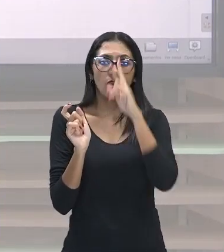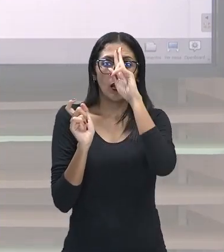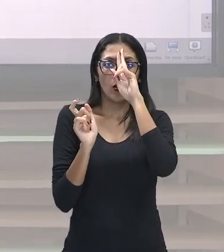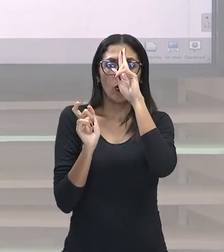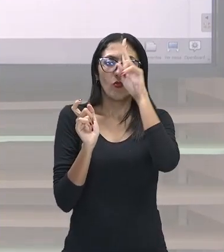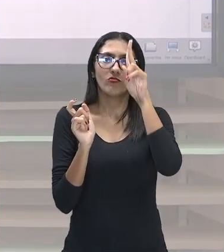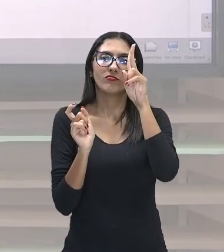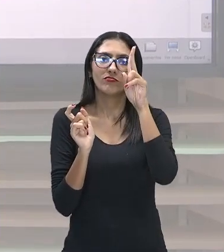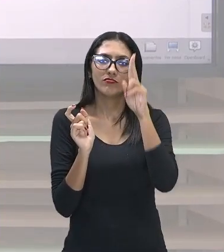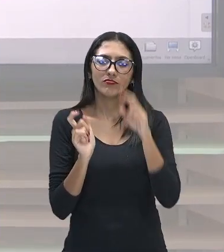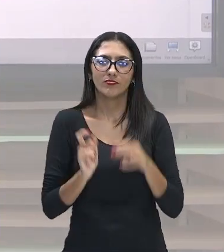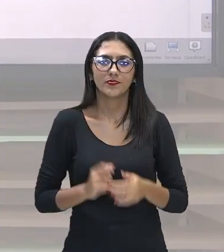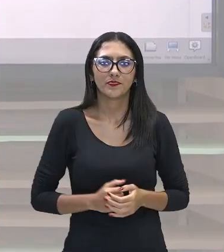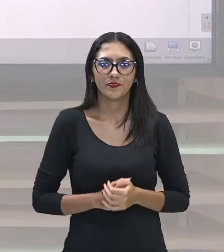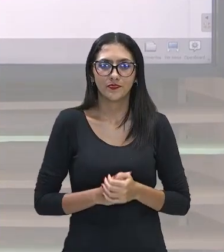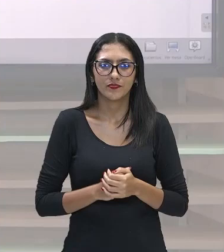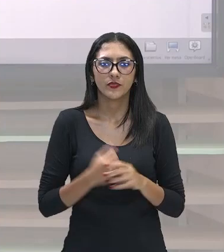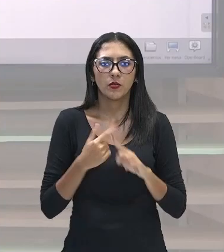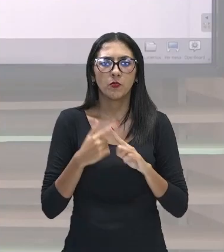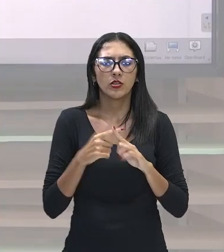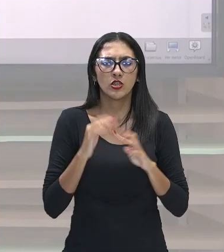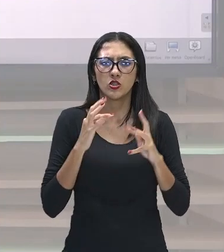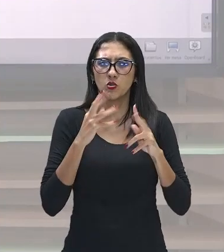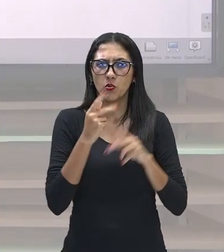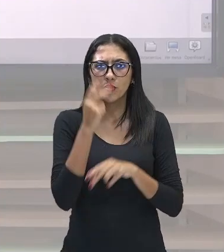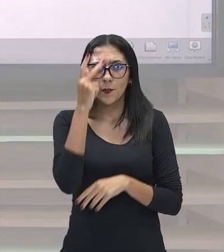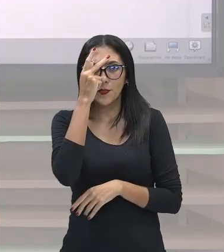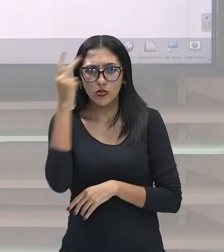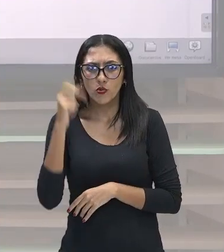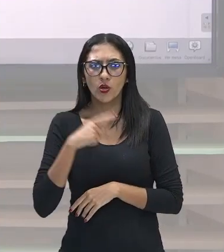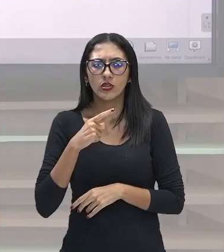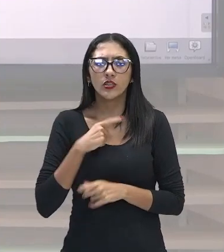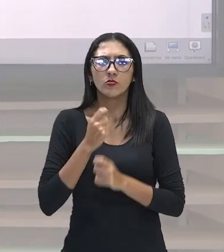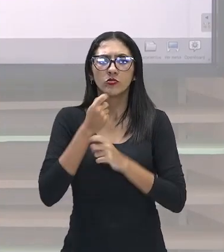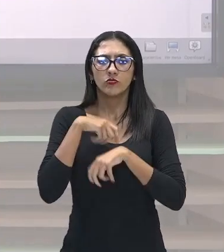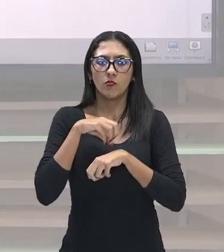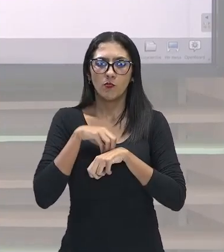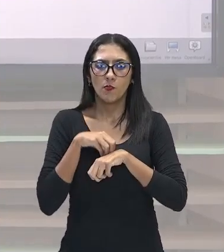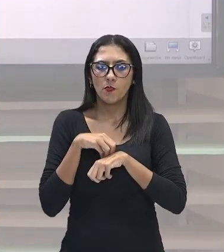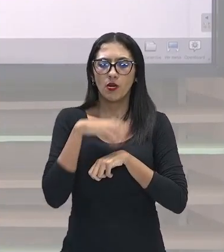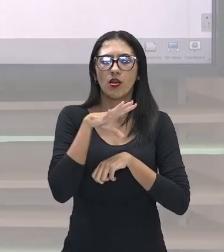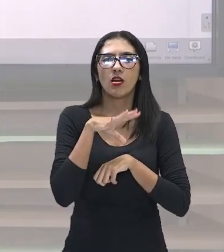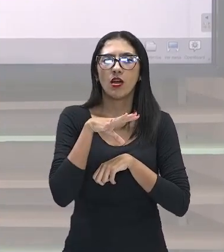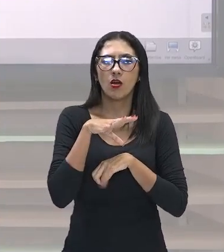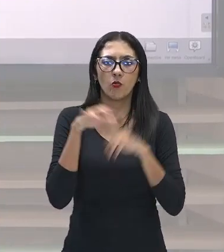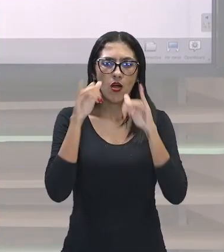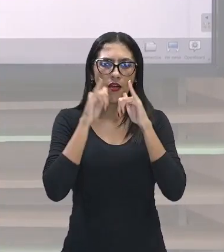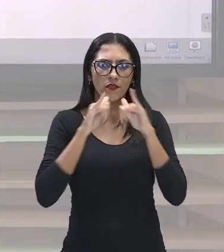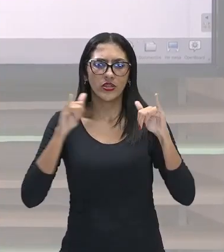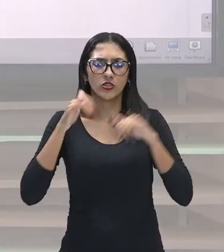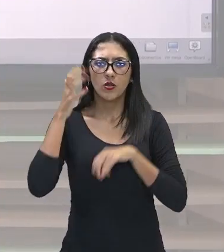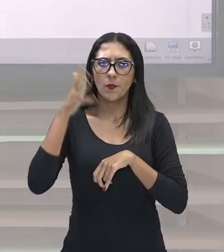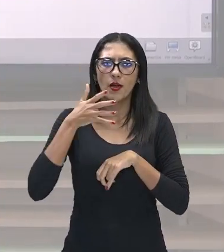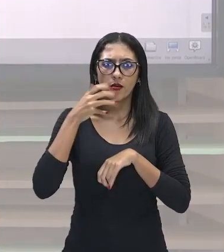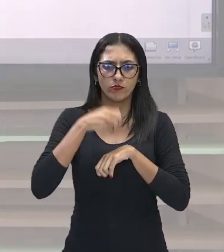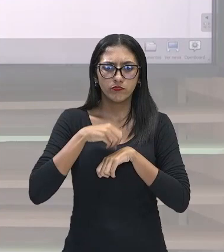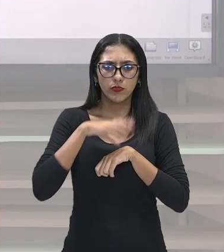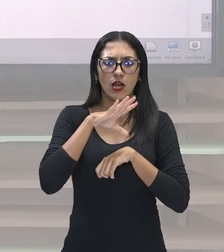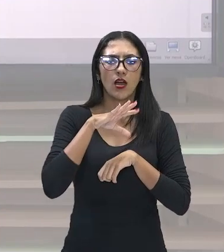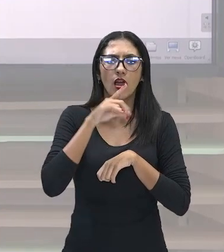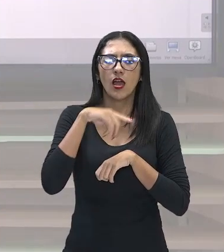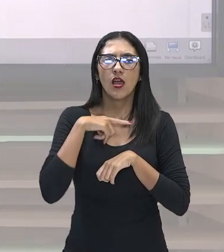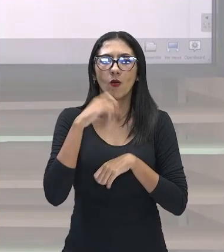Por quê? Porque todo mundo que fala, que comunica, ela tem o quê? Uma intenção, né? De informar algo a alguém,